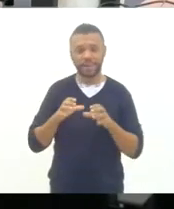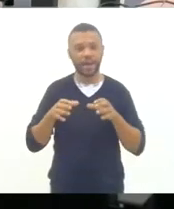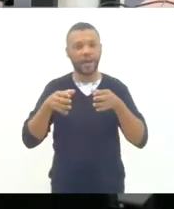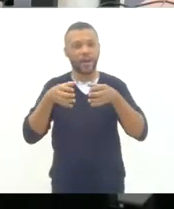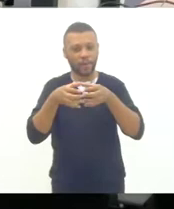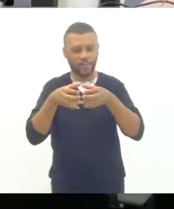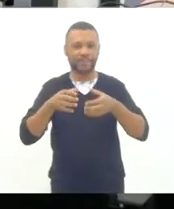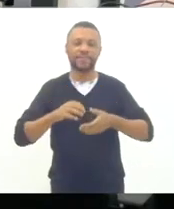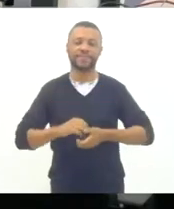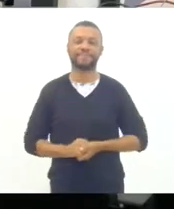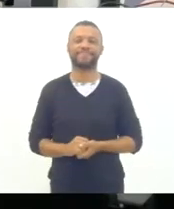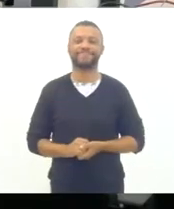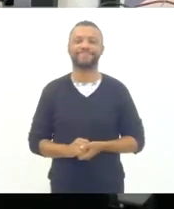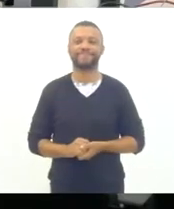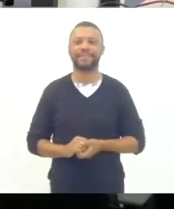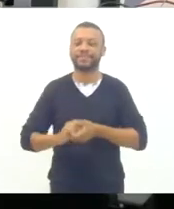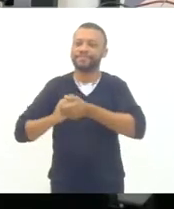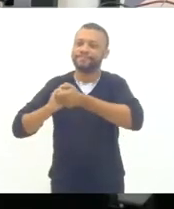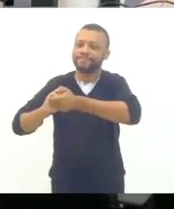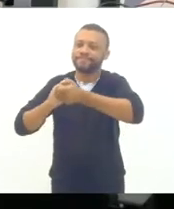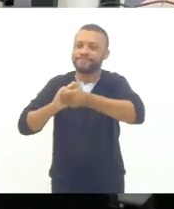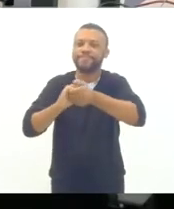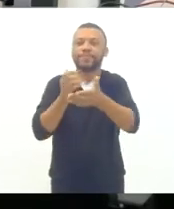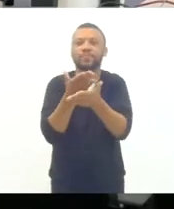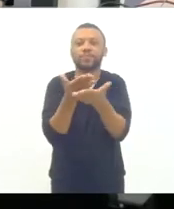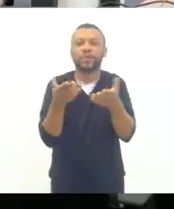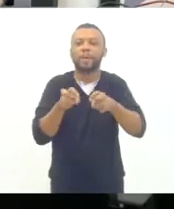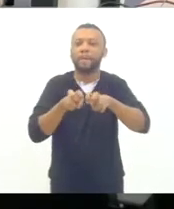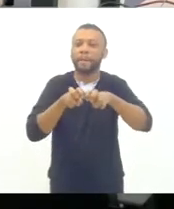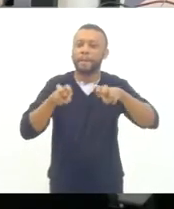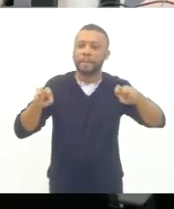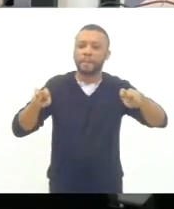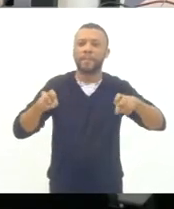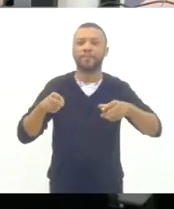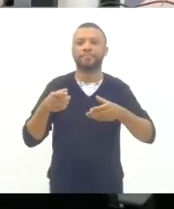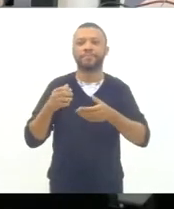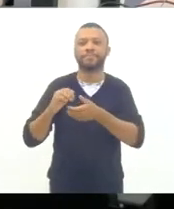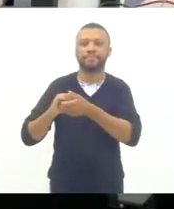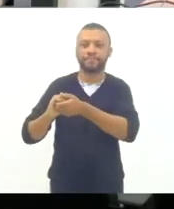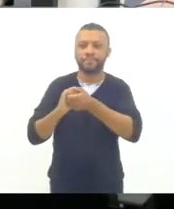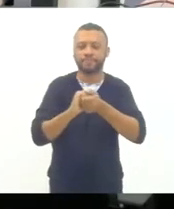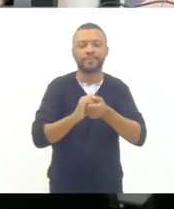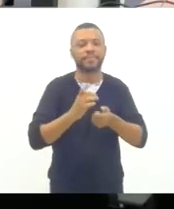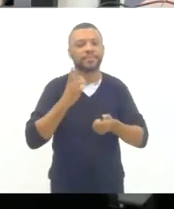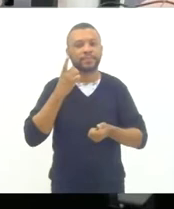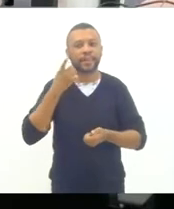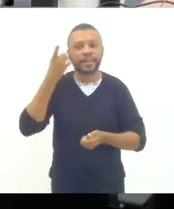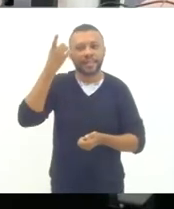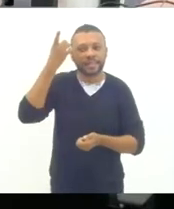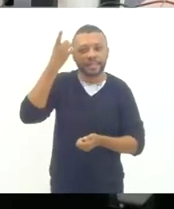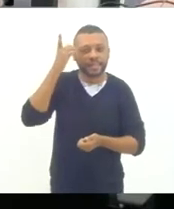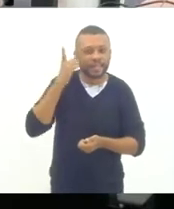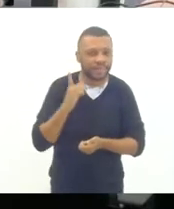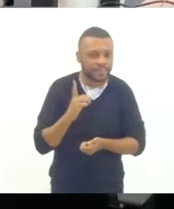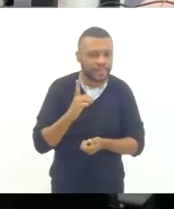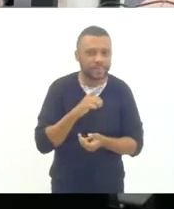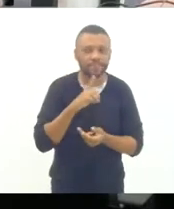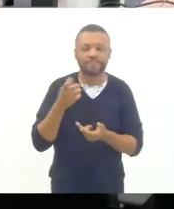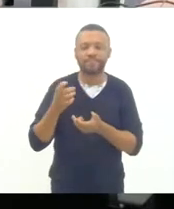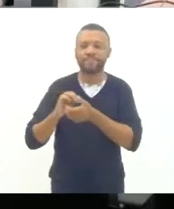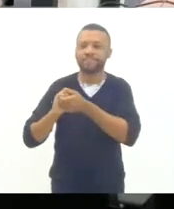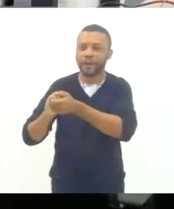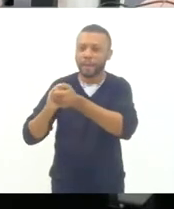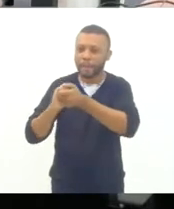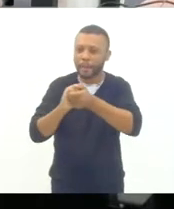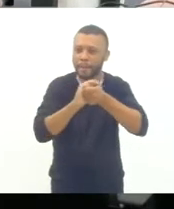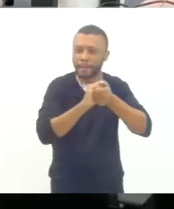Quero cumprimentar a mesa, na pessoa do deputado Flávio Serafini, na deputada Dani Monteiro, e na pessoa deles eu cumprimento